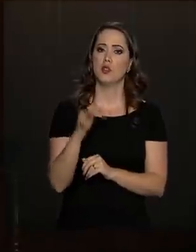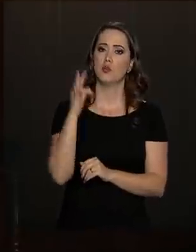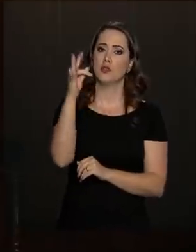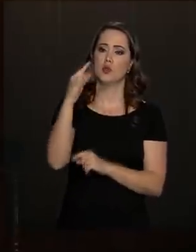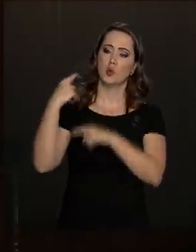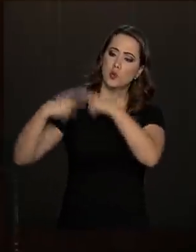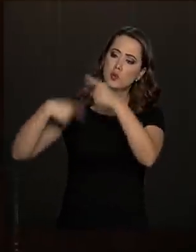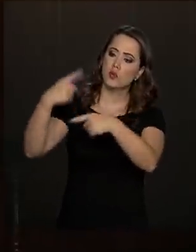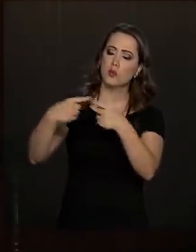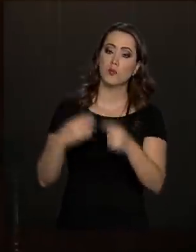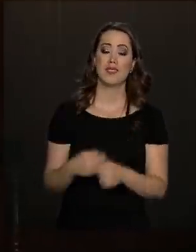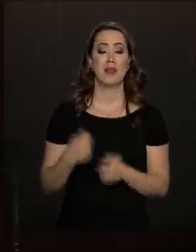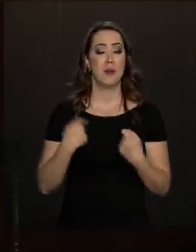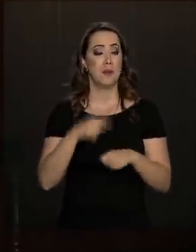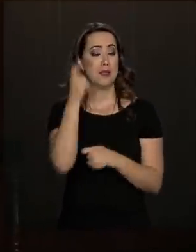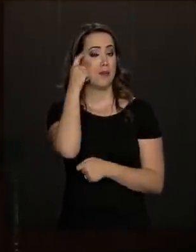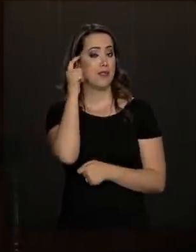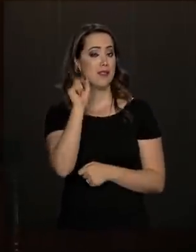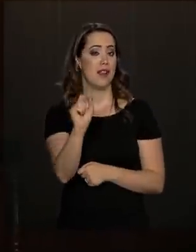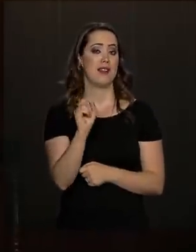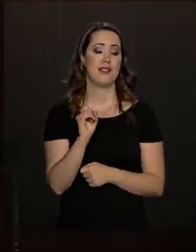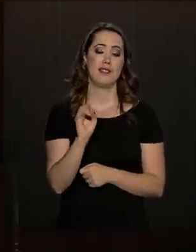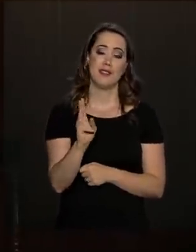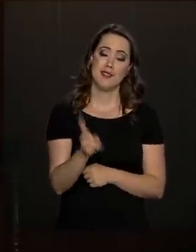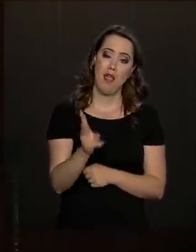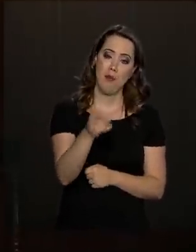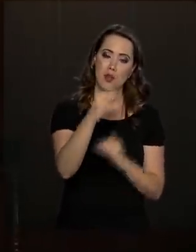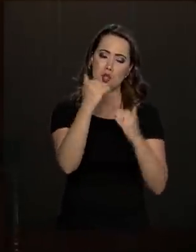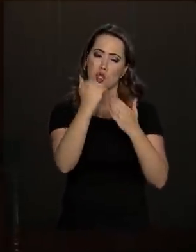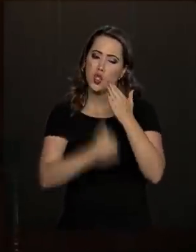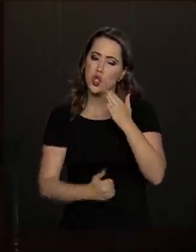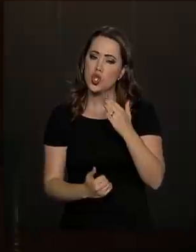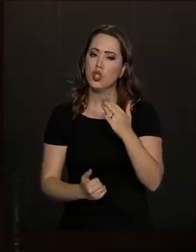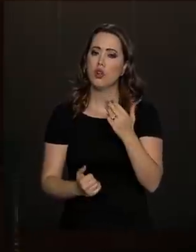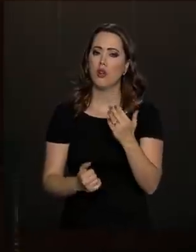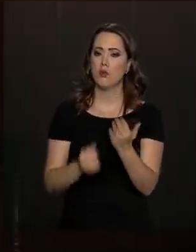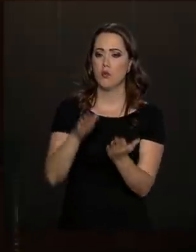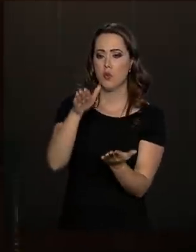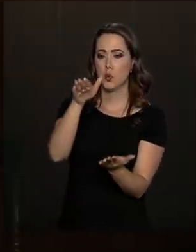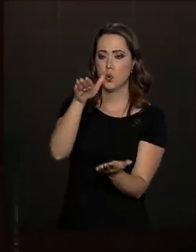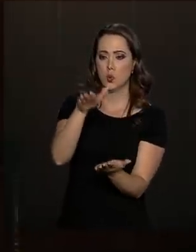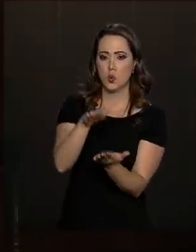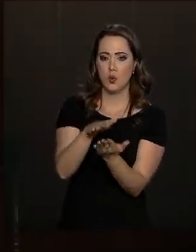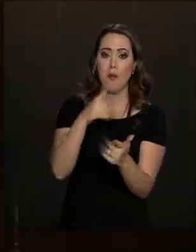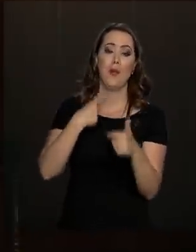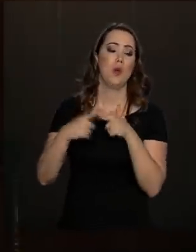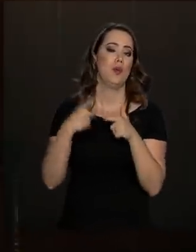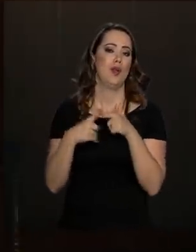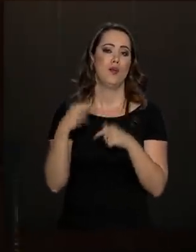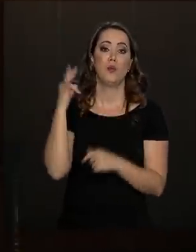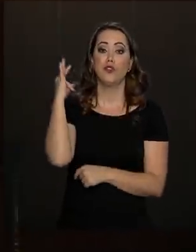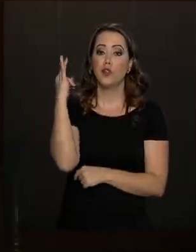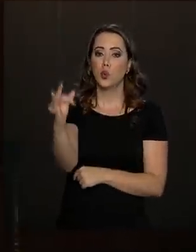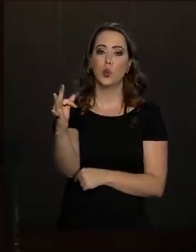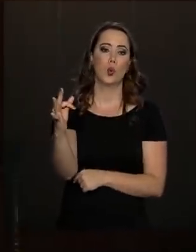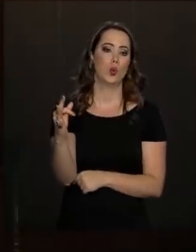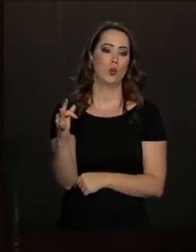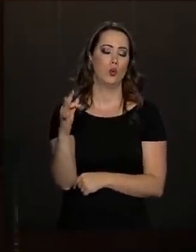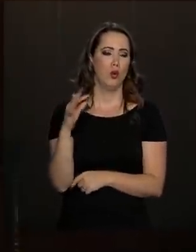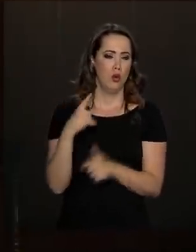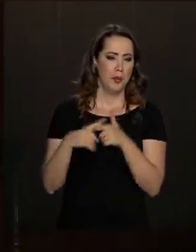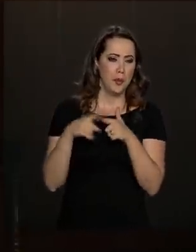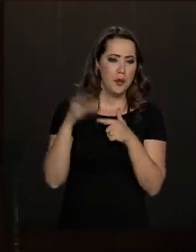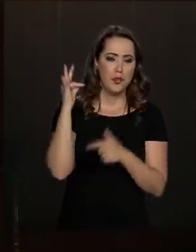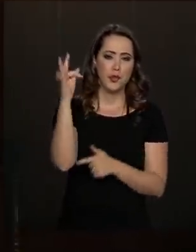cada vez que nós mexermos nesse número para baixo, nós estamos sacando contra o futuro de nossos filhos e netos. Então, se nós